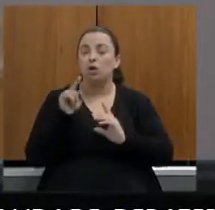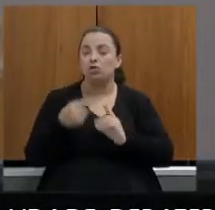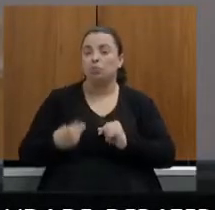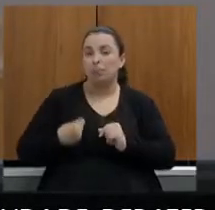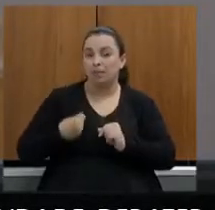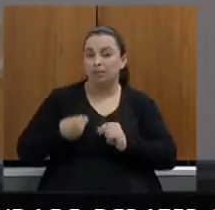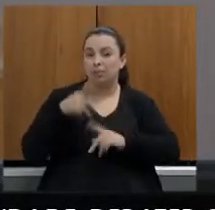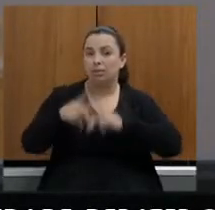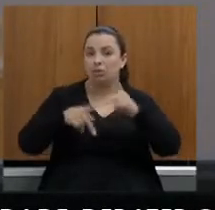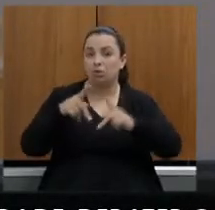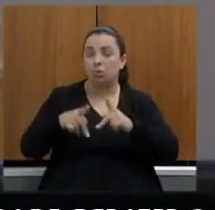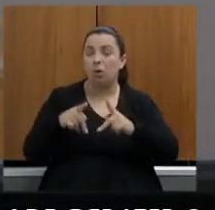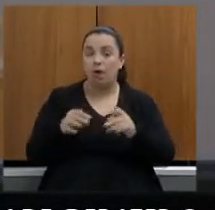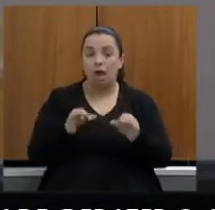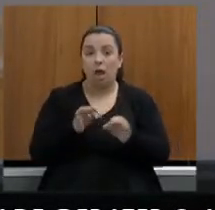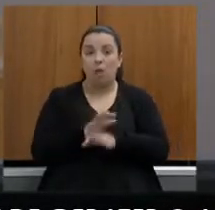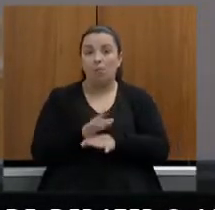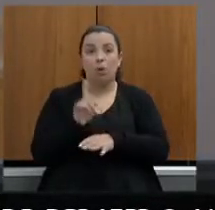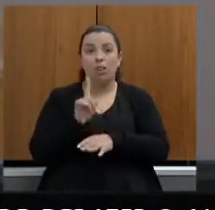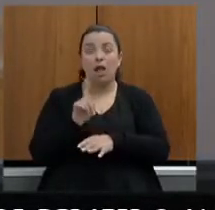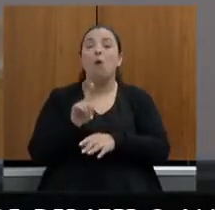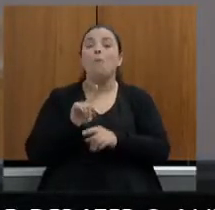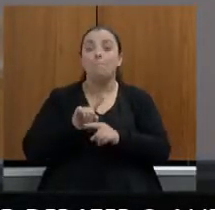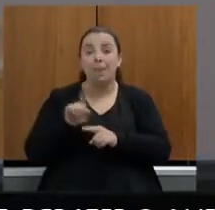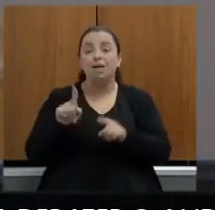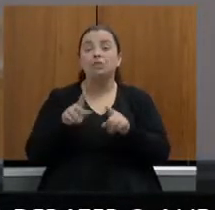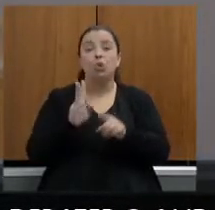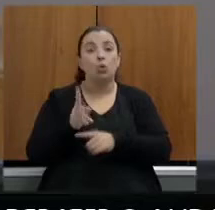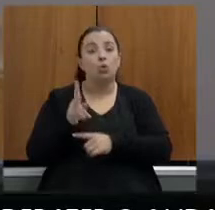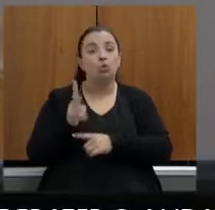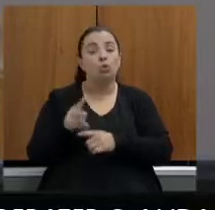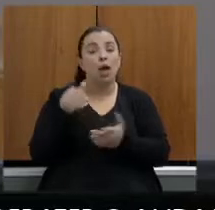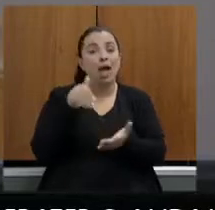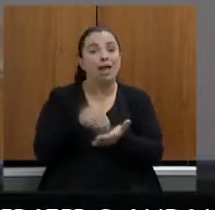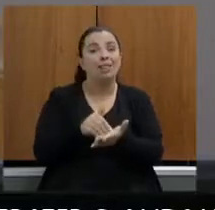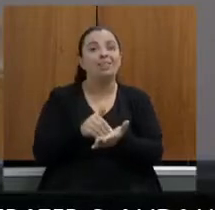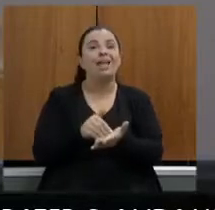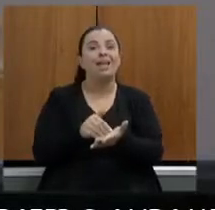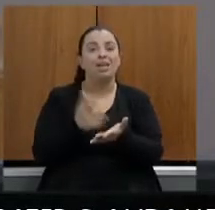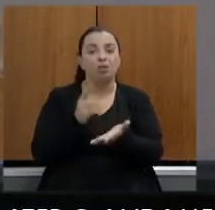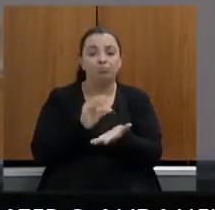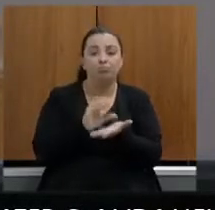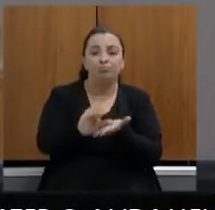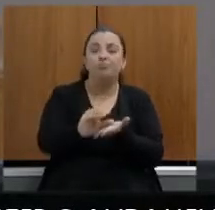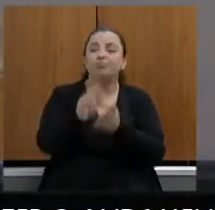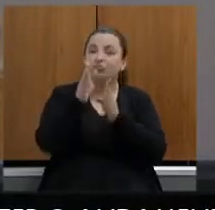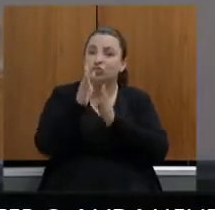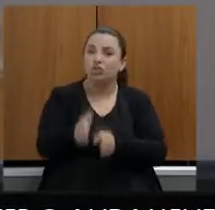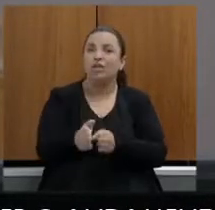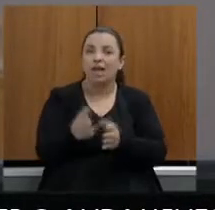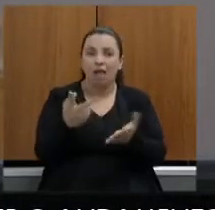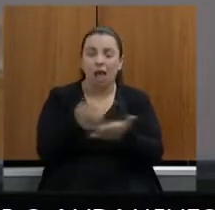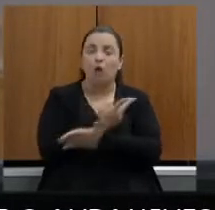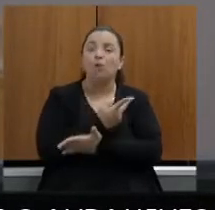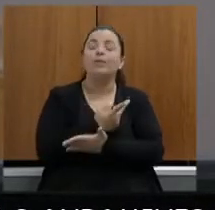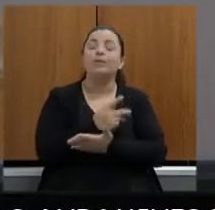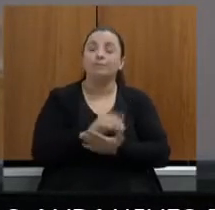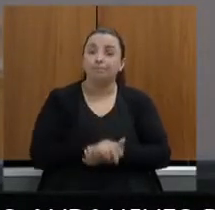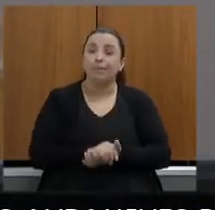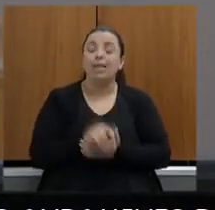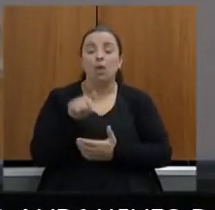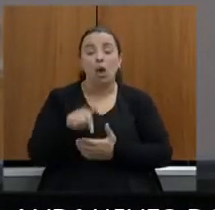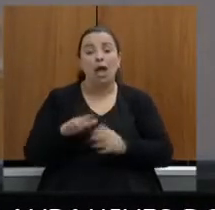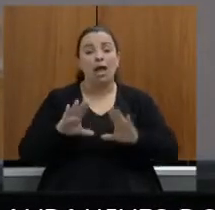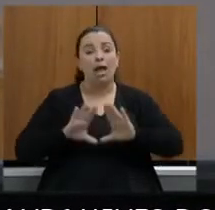somente com essa consulta mas também com a execução e essa casa presta um serviço louvável em permitir esse debate